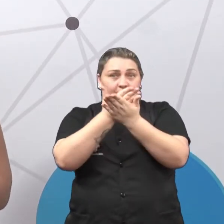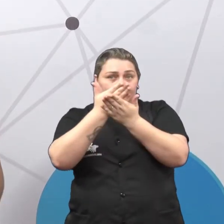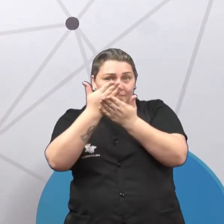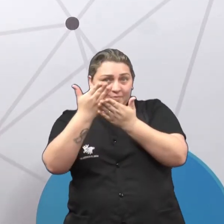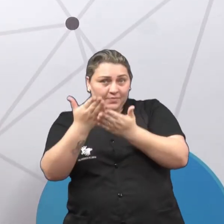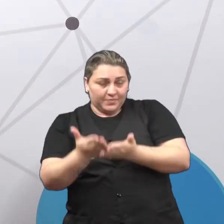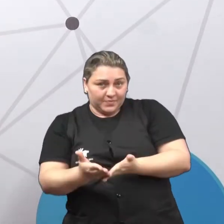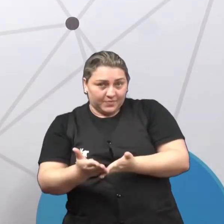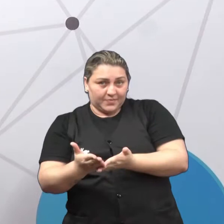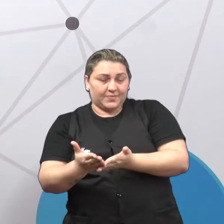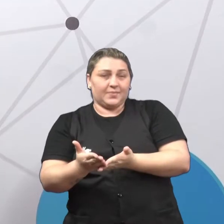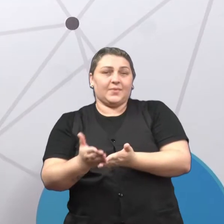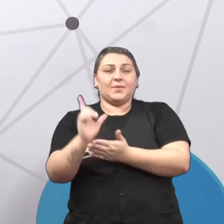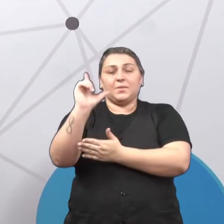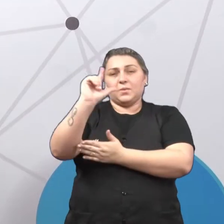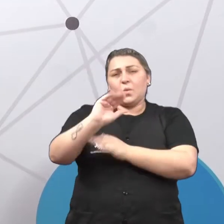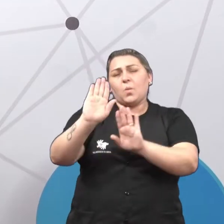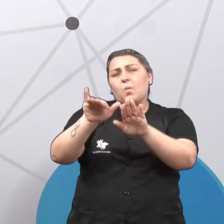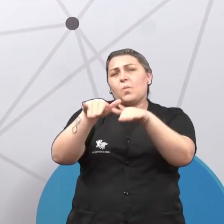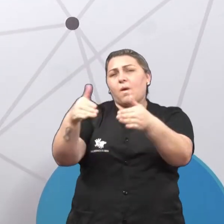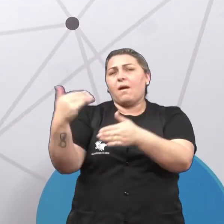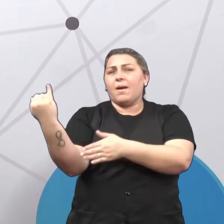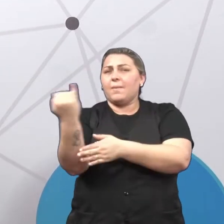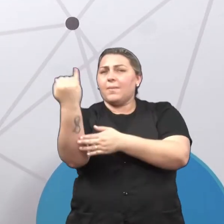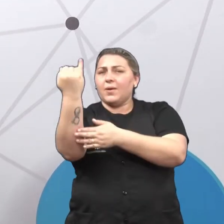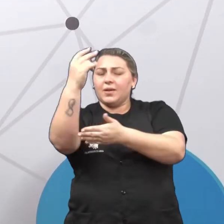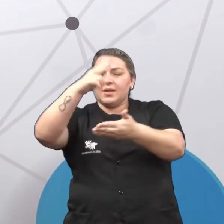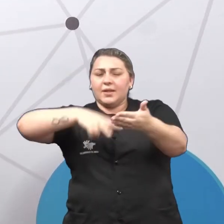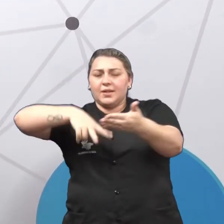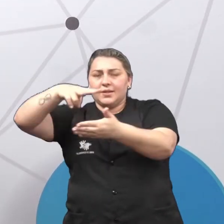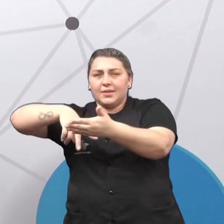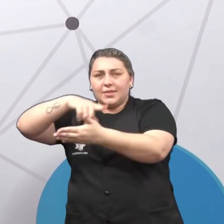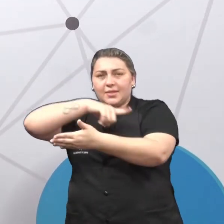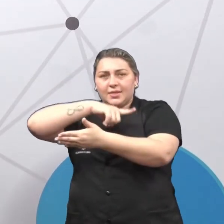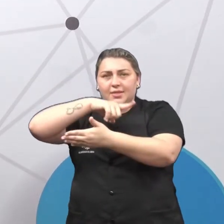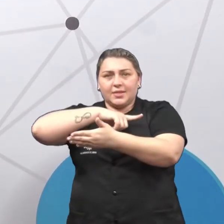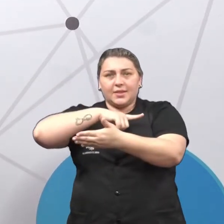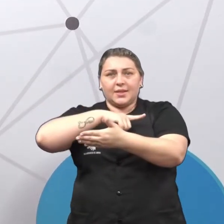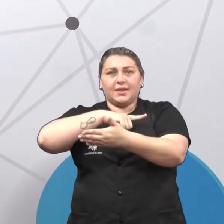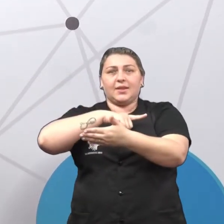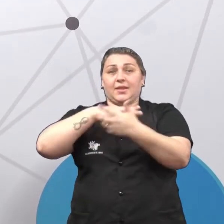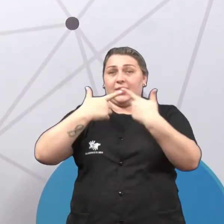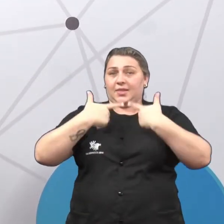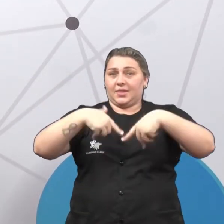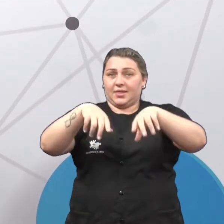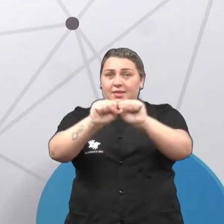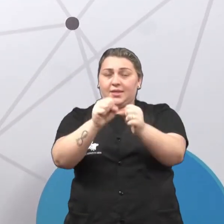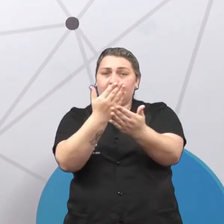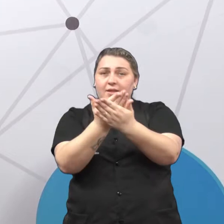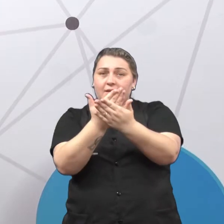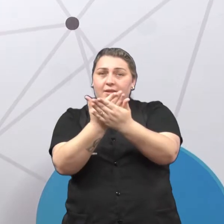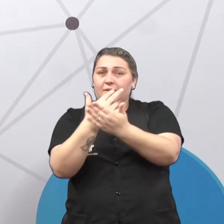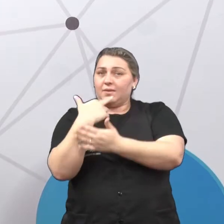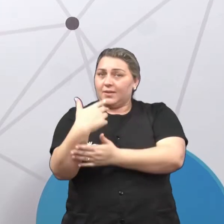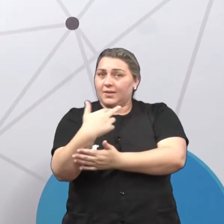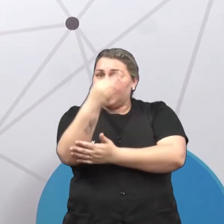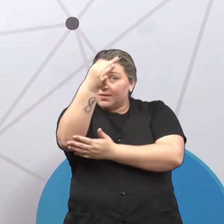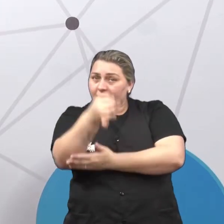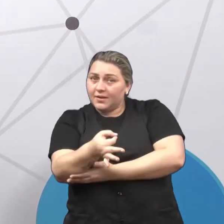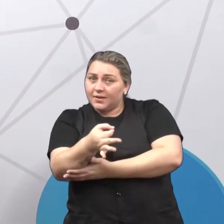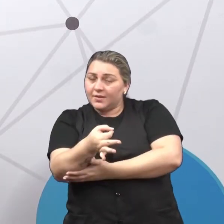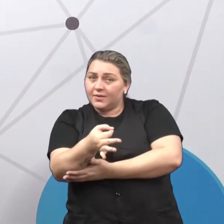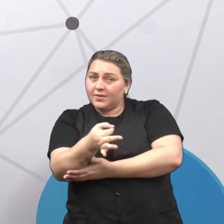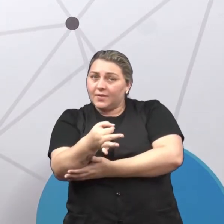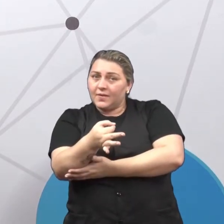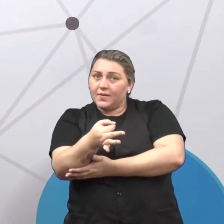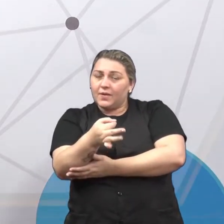comentando um pouquinho sobre qual a importância que a leitura tem aí na linguagem, né? Quando a gente vai estudar uma língua, certo? Então